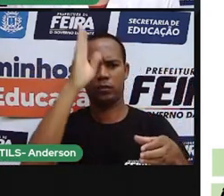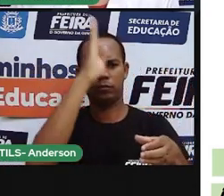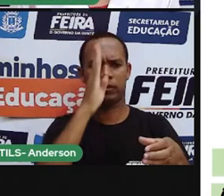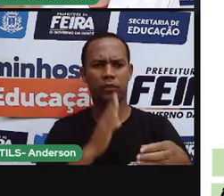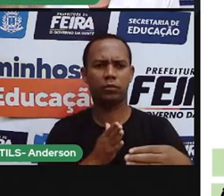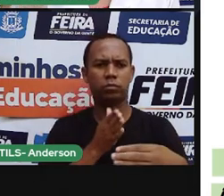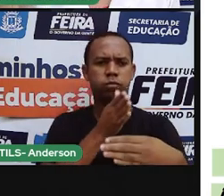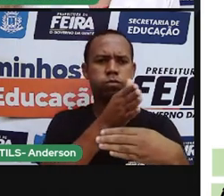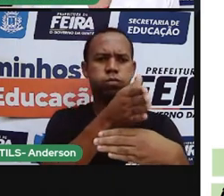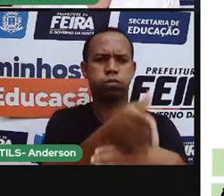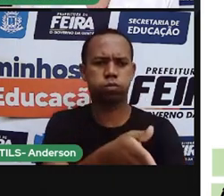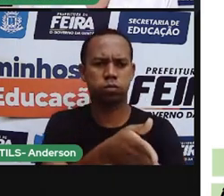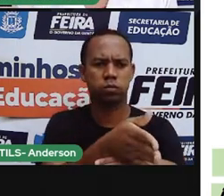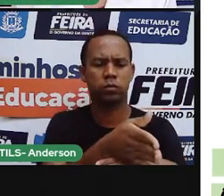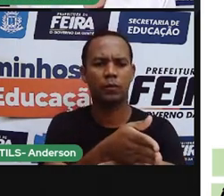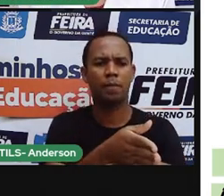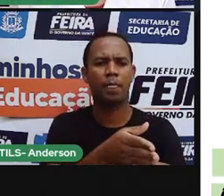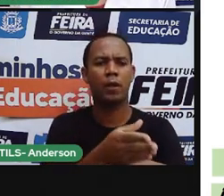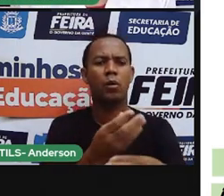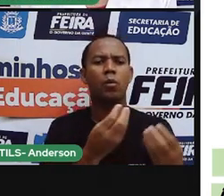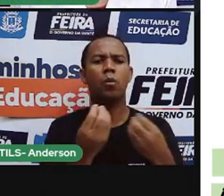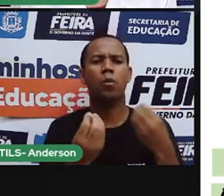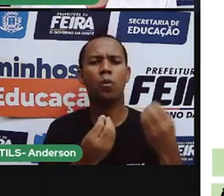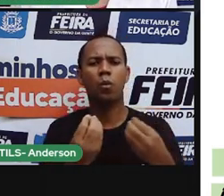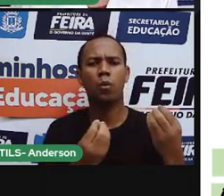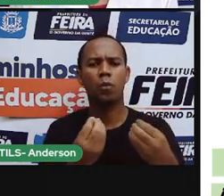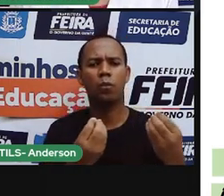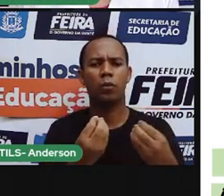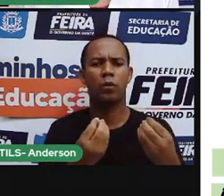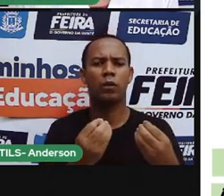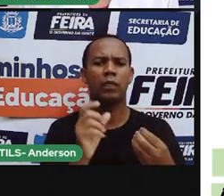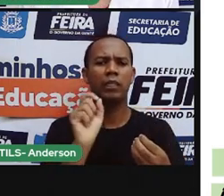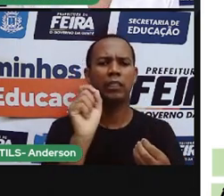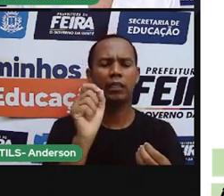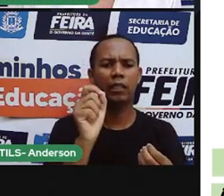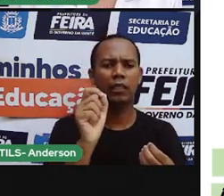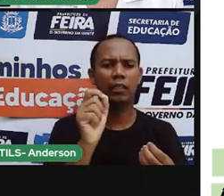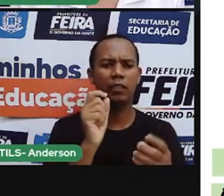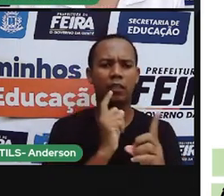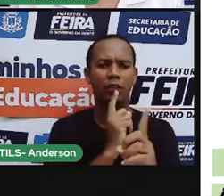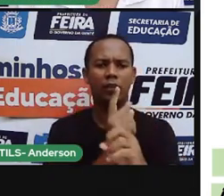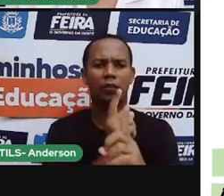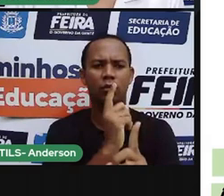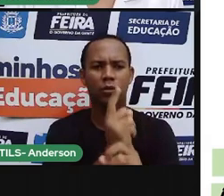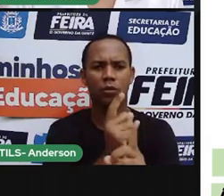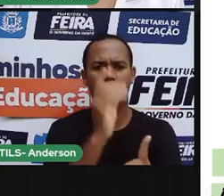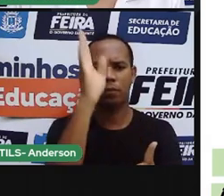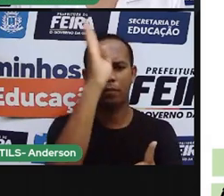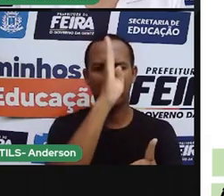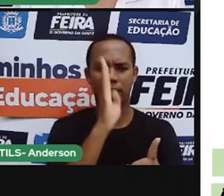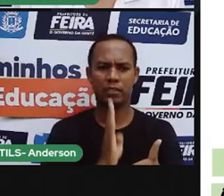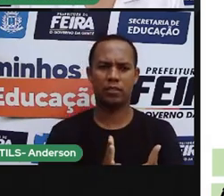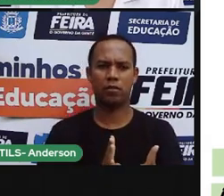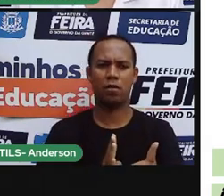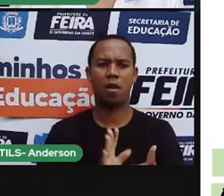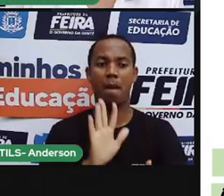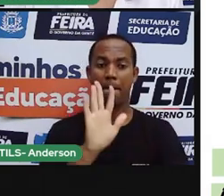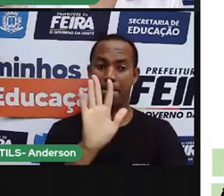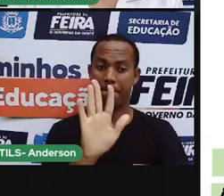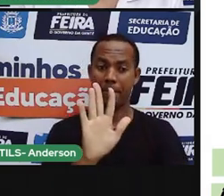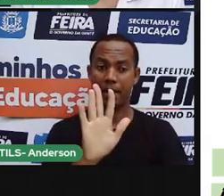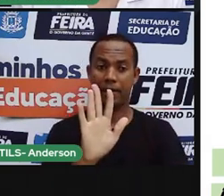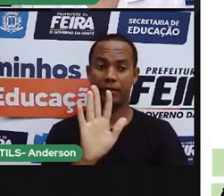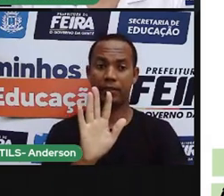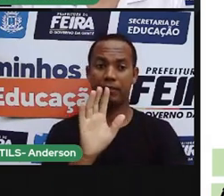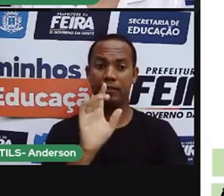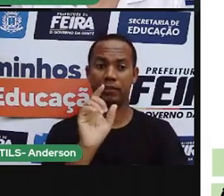não vamos falar sobre descobrimento do Brasil, porque descobrimento seria se aqui não já tivesse,